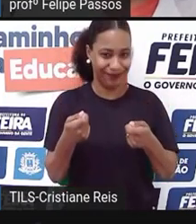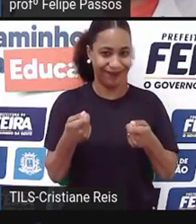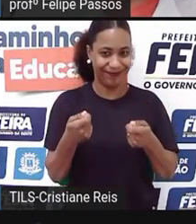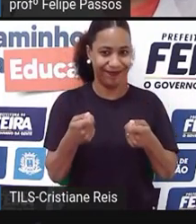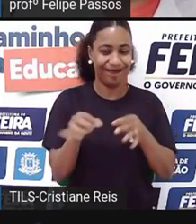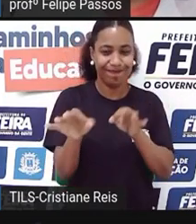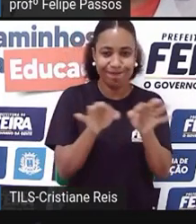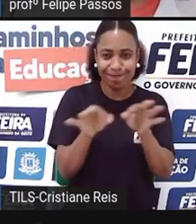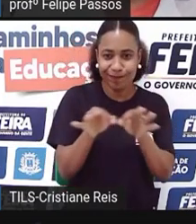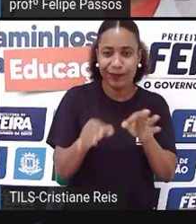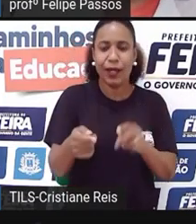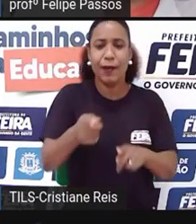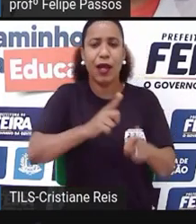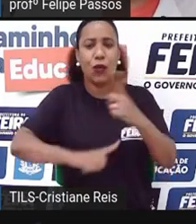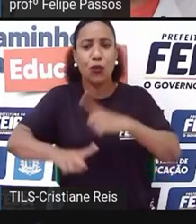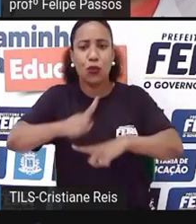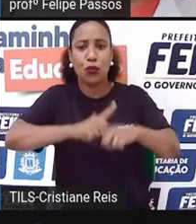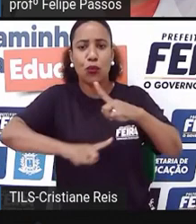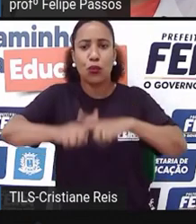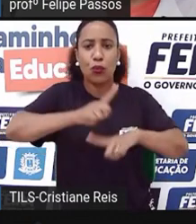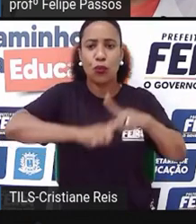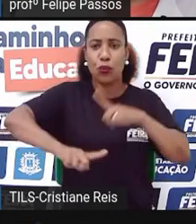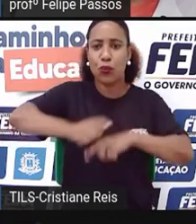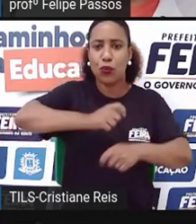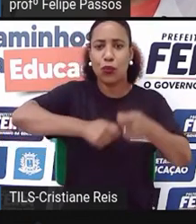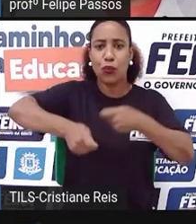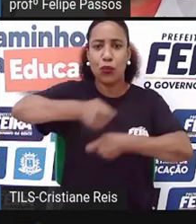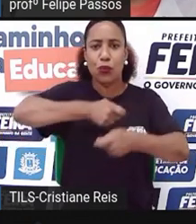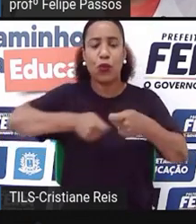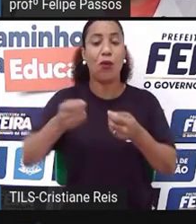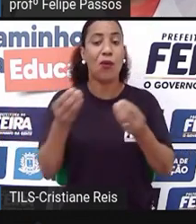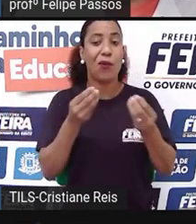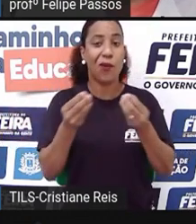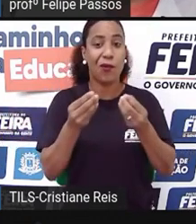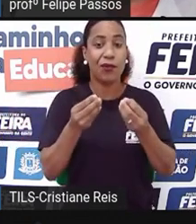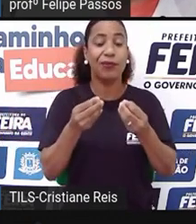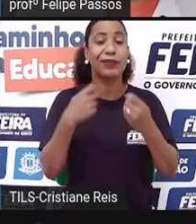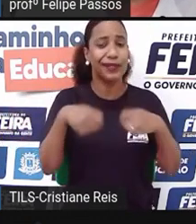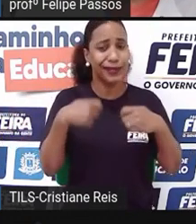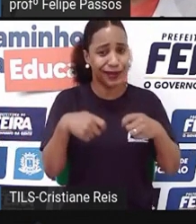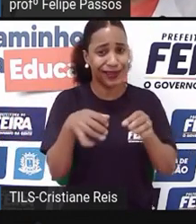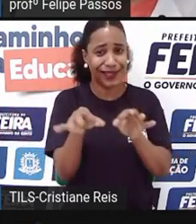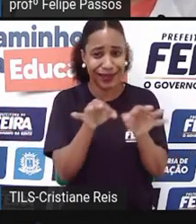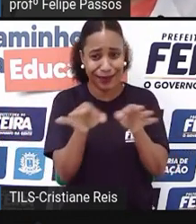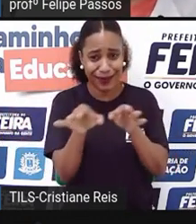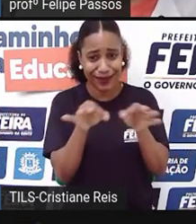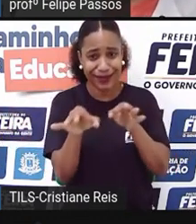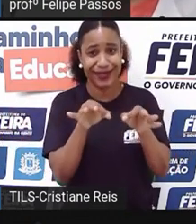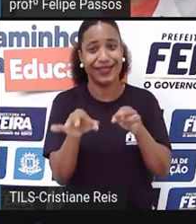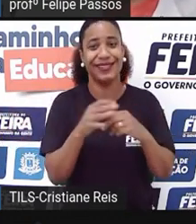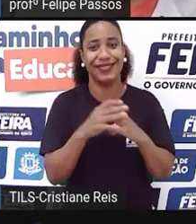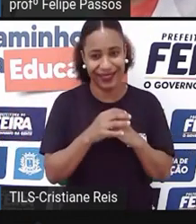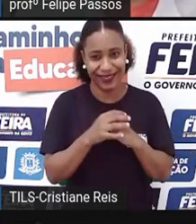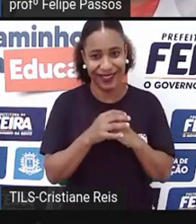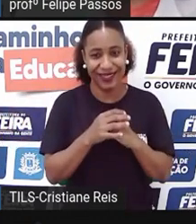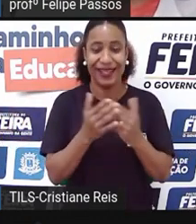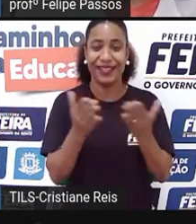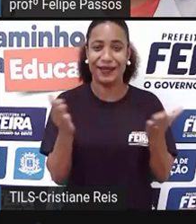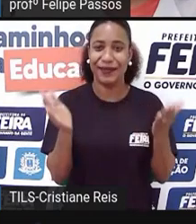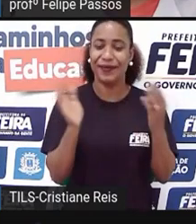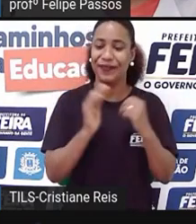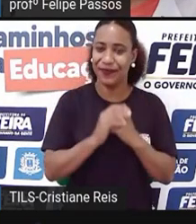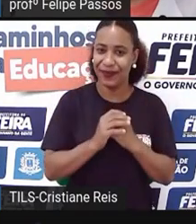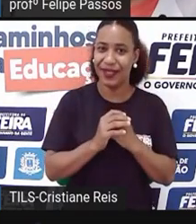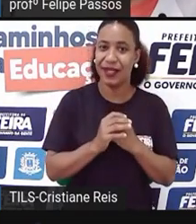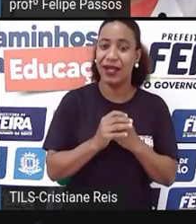desse negócio, ela precisa ter o mínimo de planejamento, como, por exemplo, quando eu defino um produto, que eu quero fazer, por exemplo, um